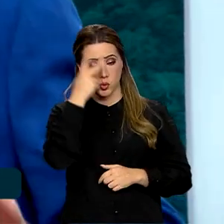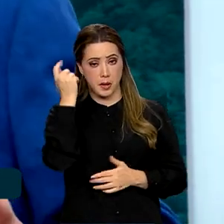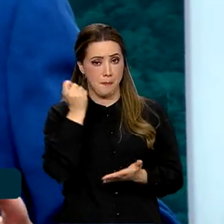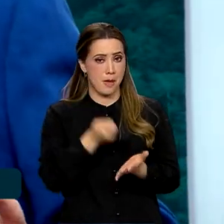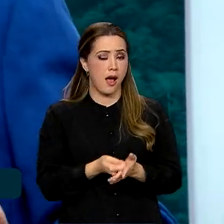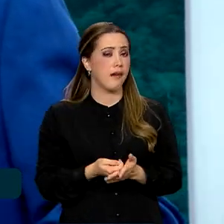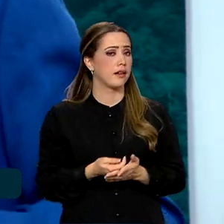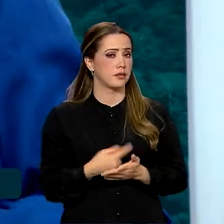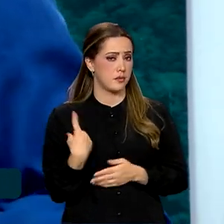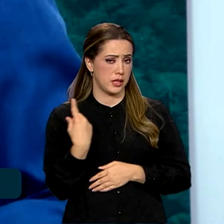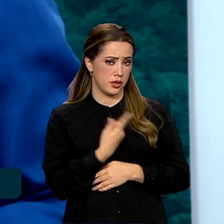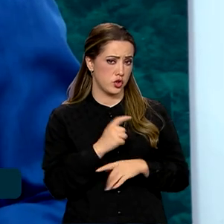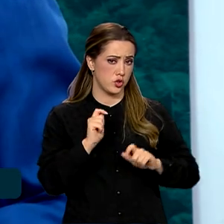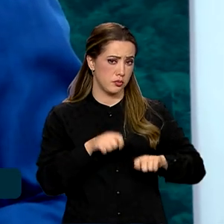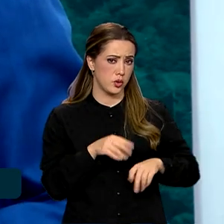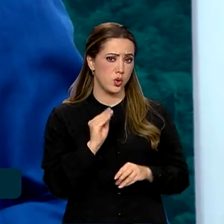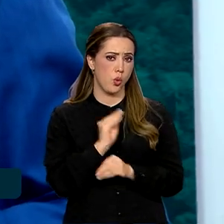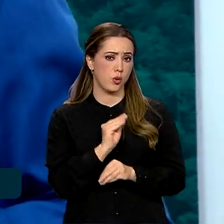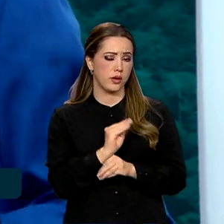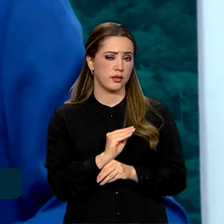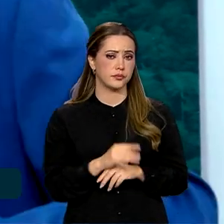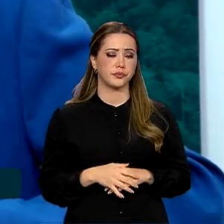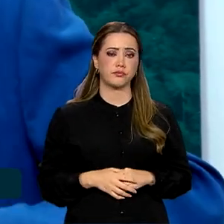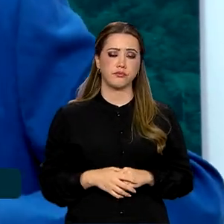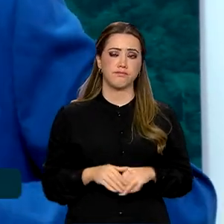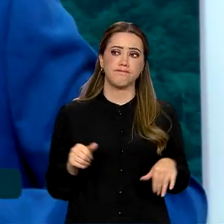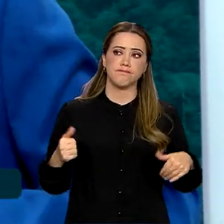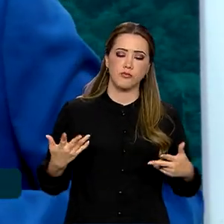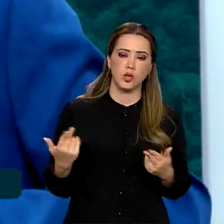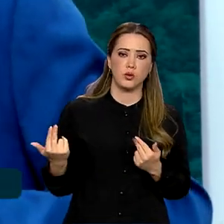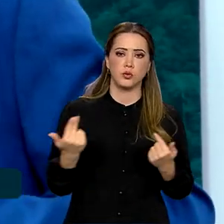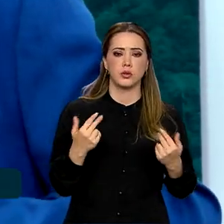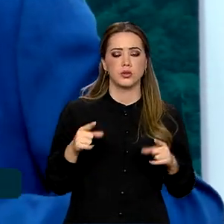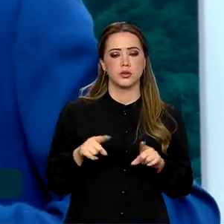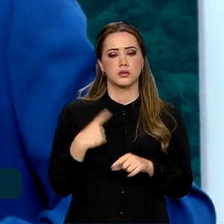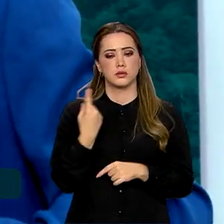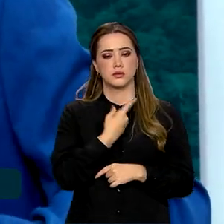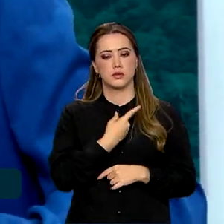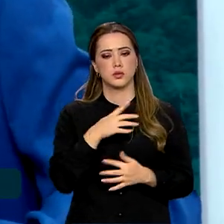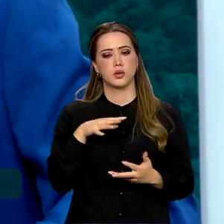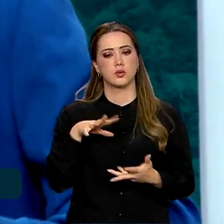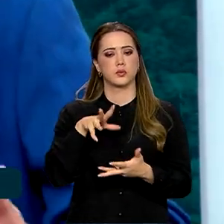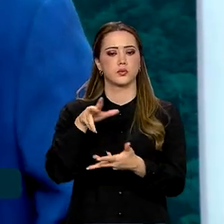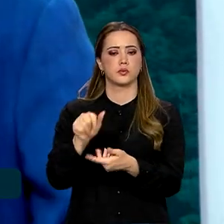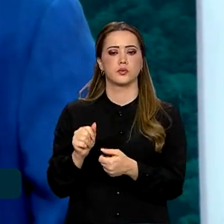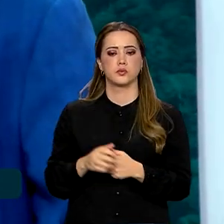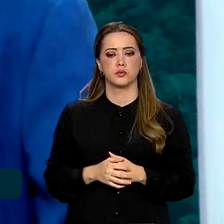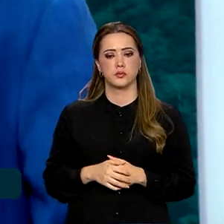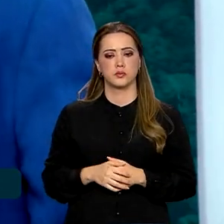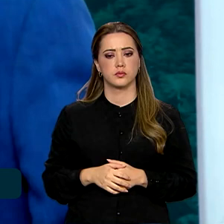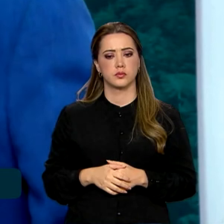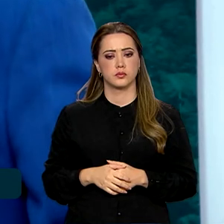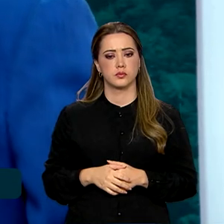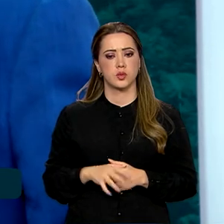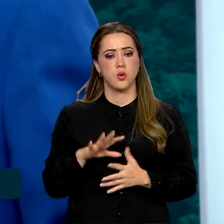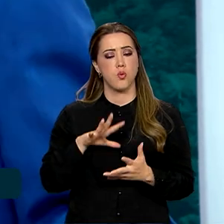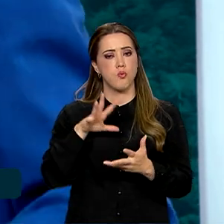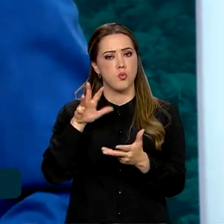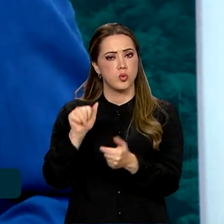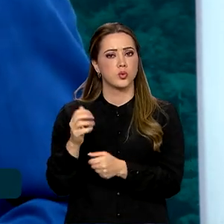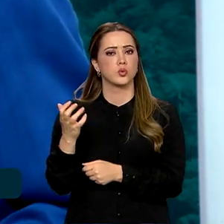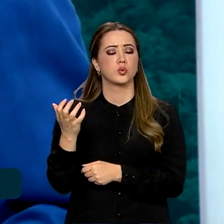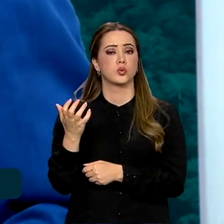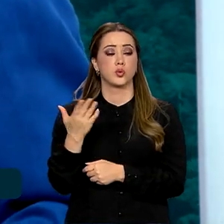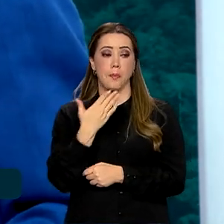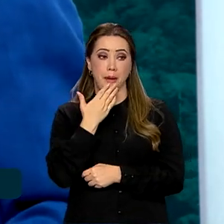para que a gente possa cuidar de tudo isso? Então, da mesma forma que o mundo cobra, ele